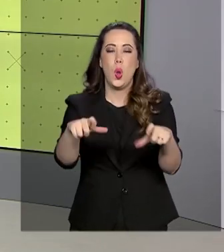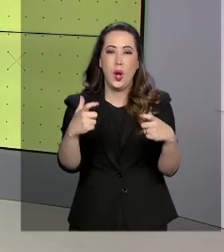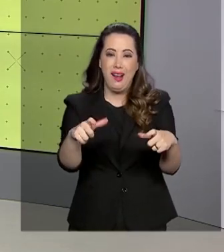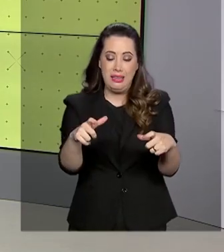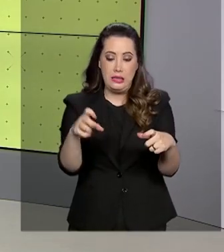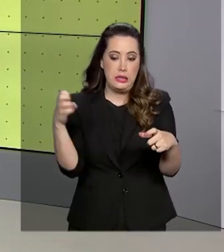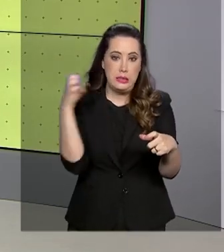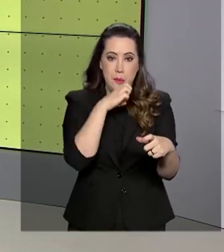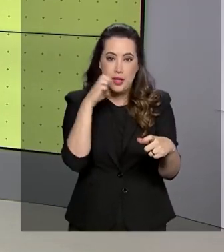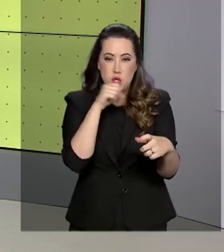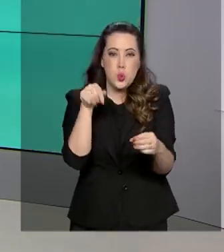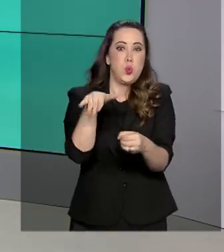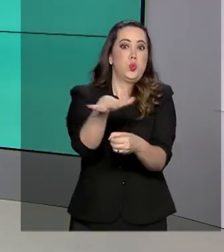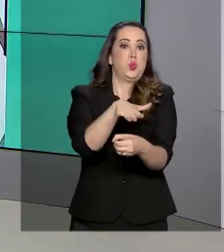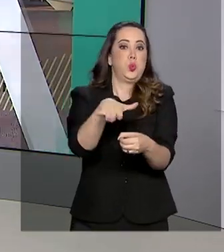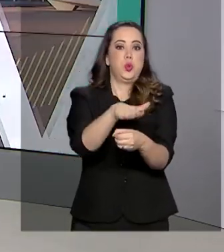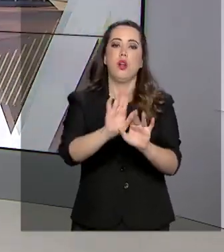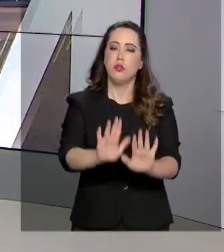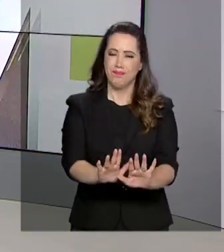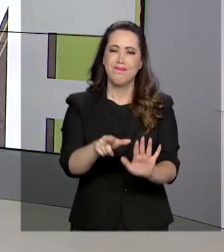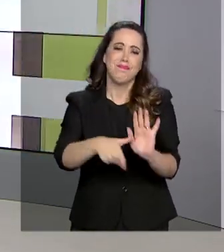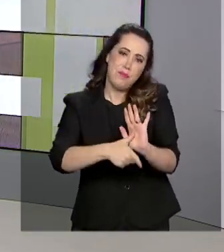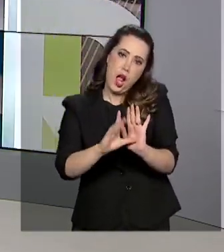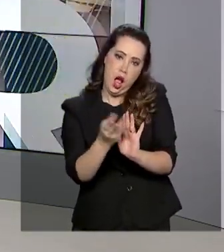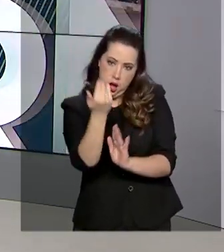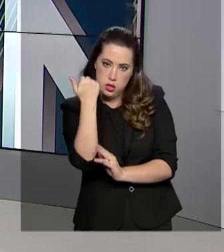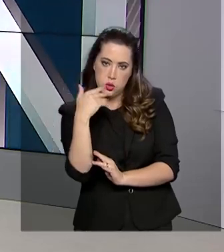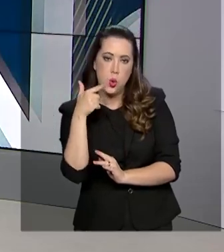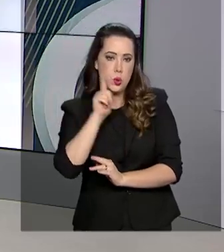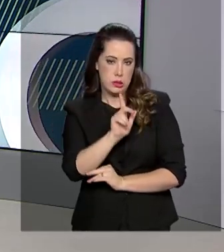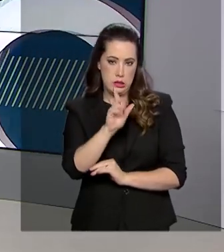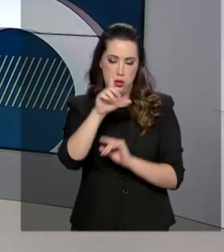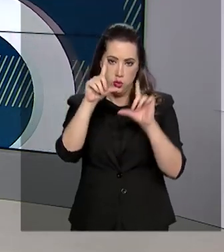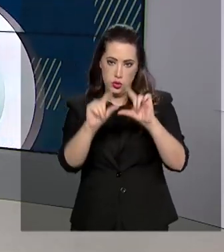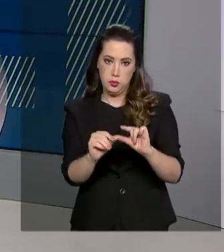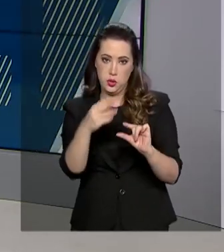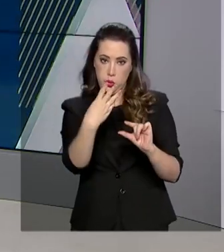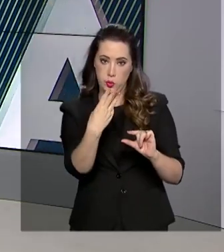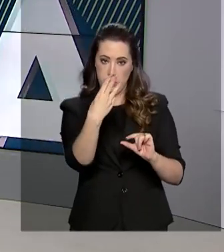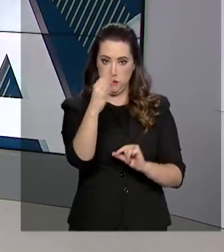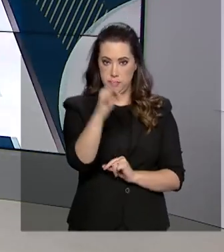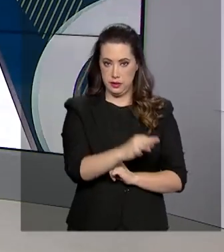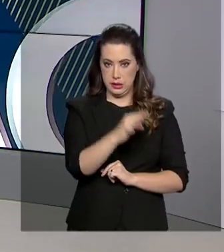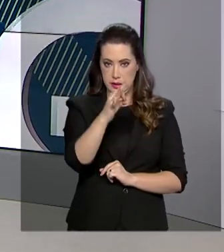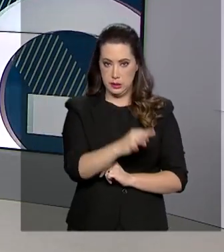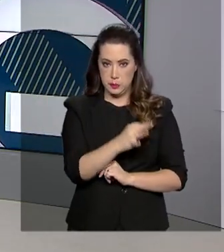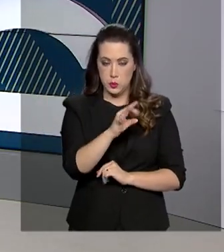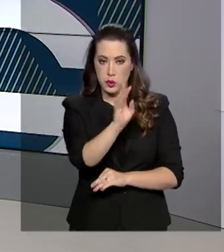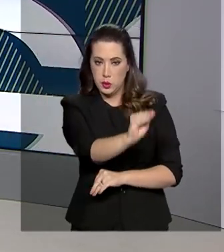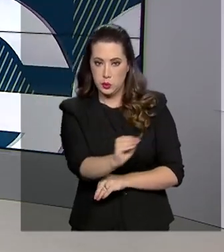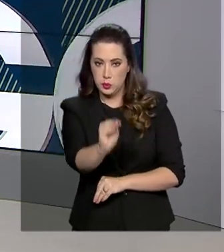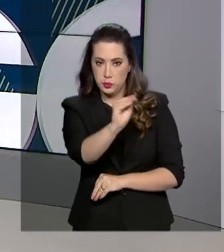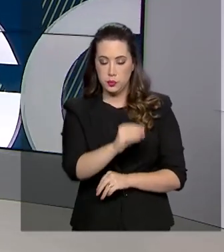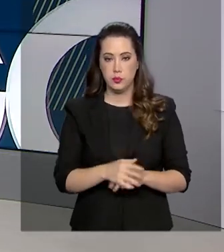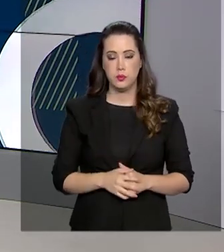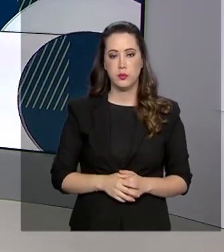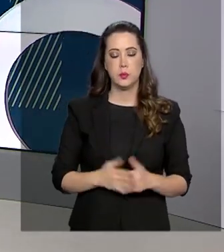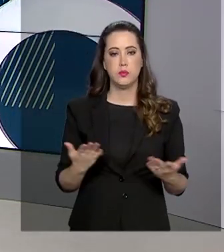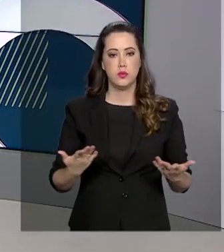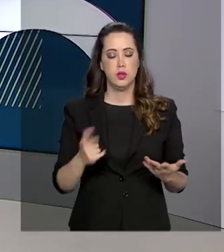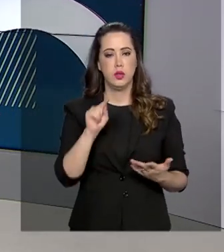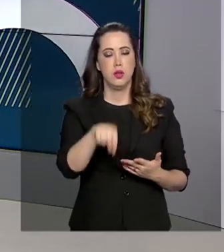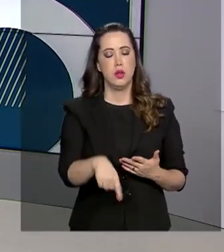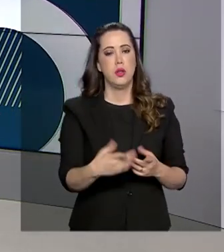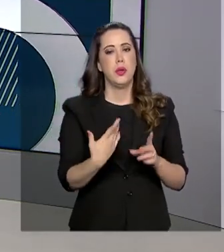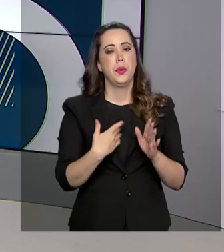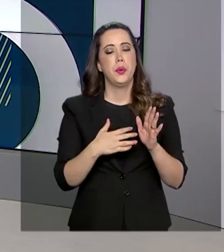em emergências do SUS. Etapas anteriores alcançaram redução média de 43% no índice de atendimento. O repórter